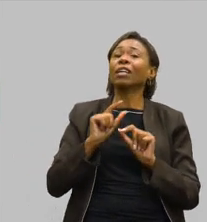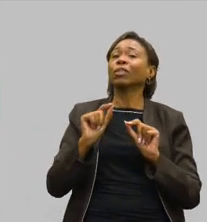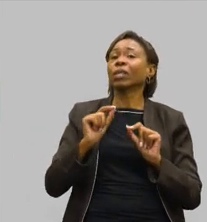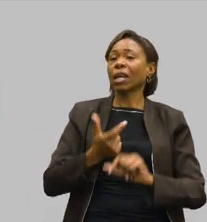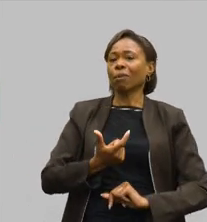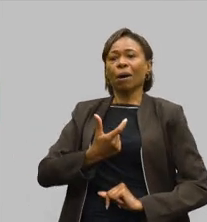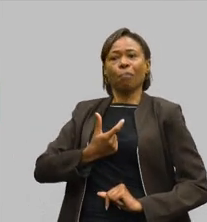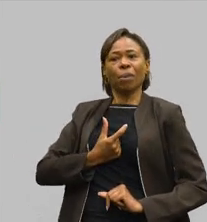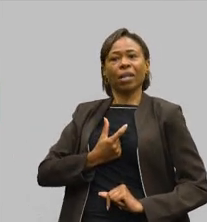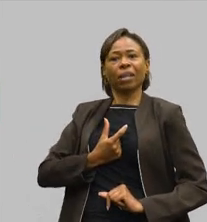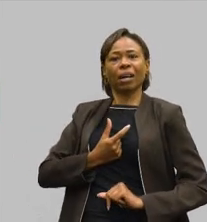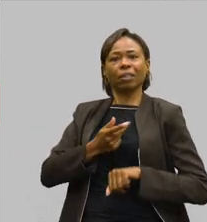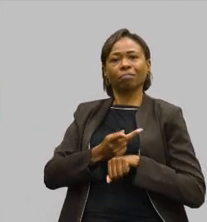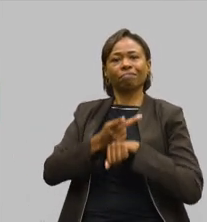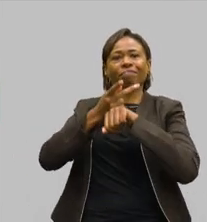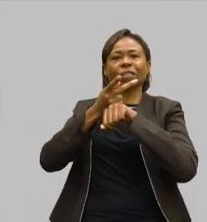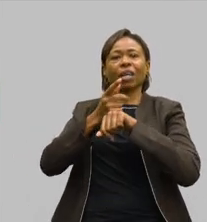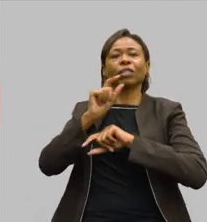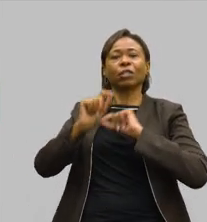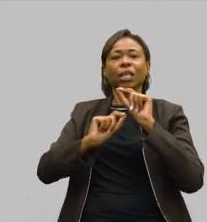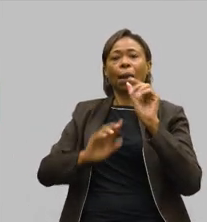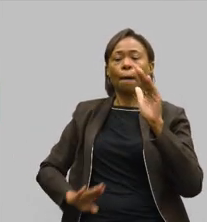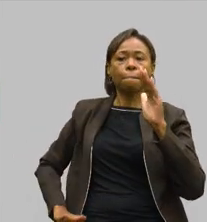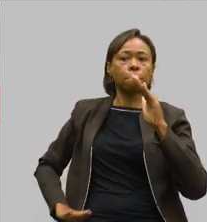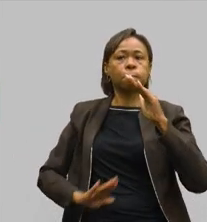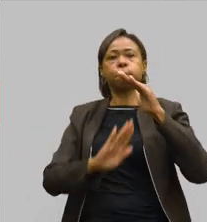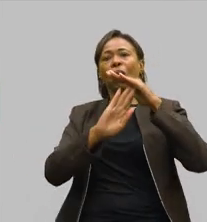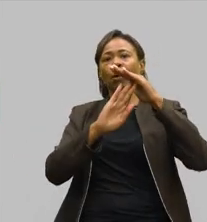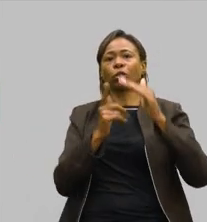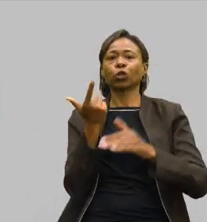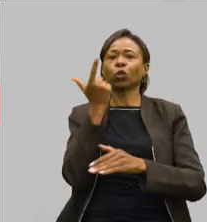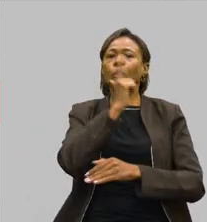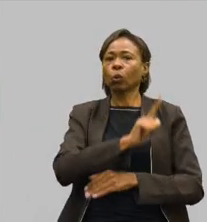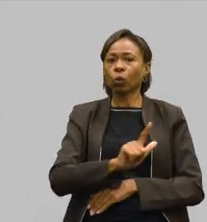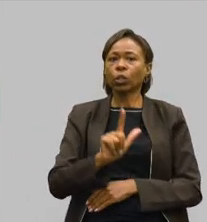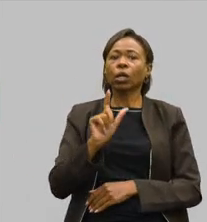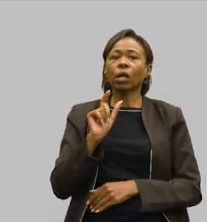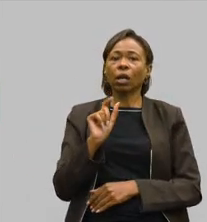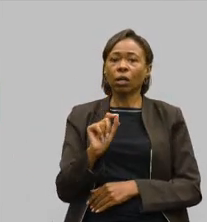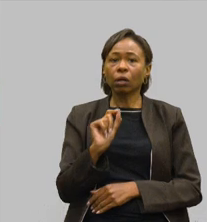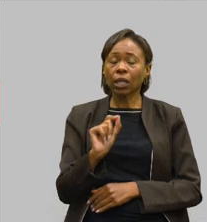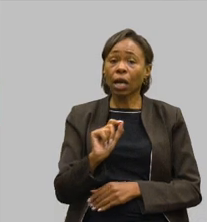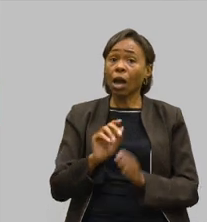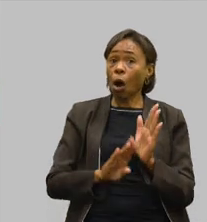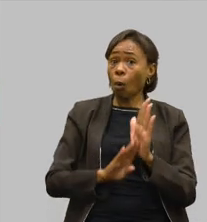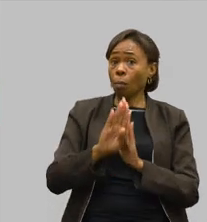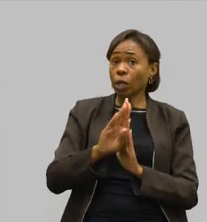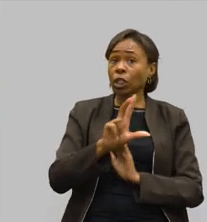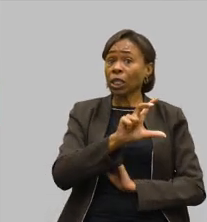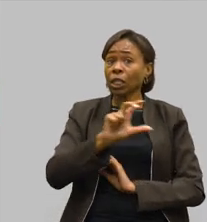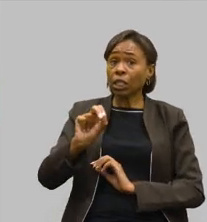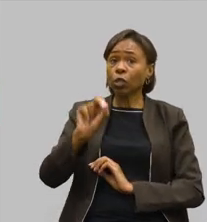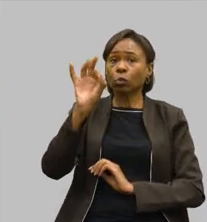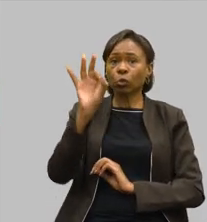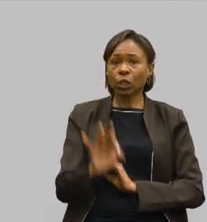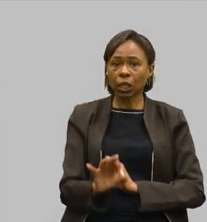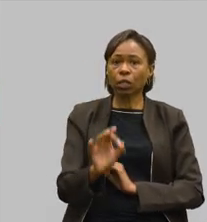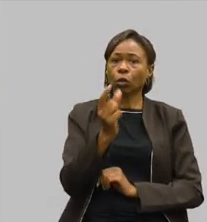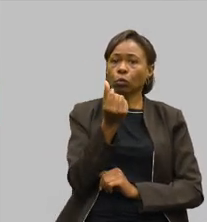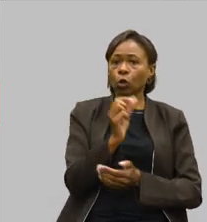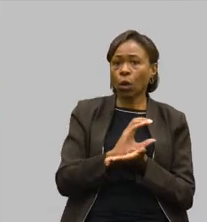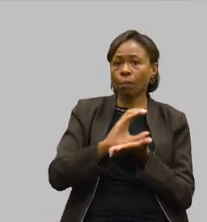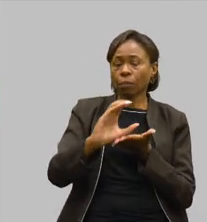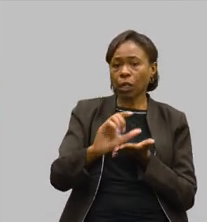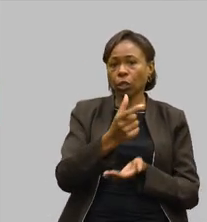para poder falar de recorde, que estamos alcançando recordes em um aumento de 500% no repasso em